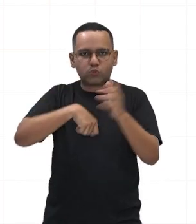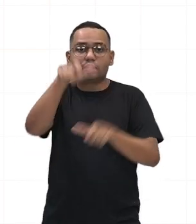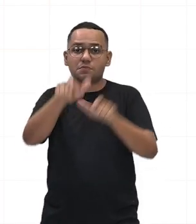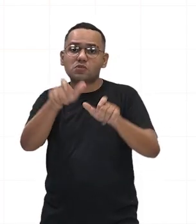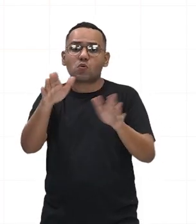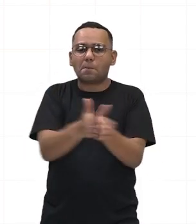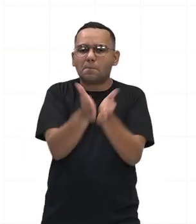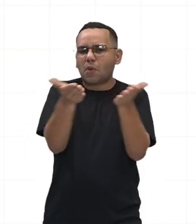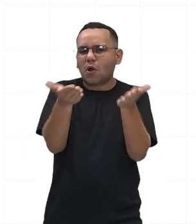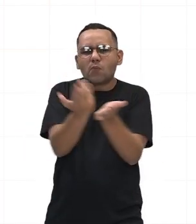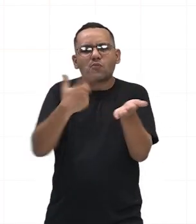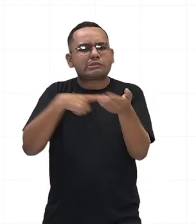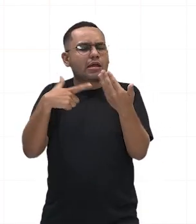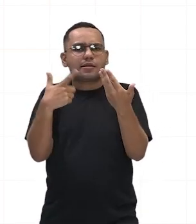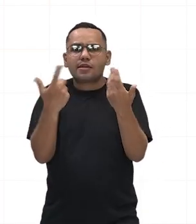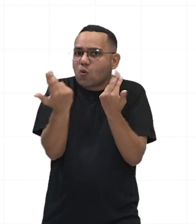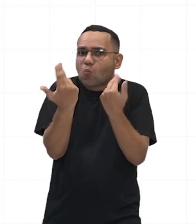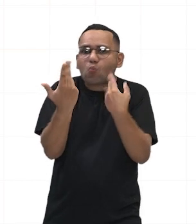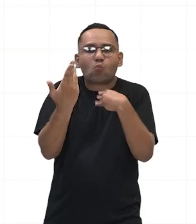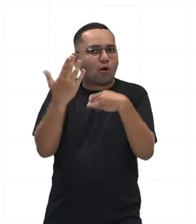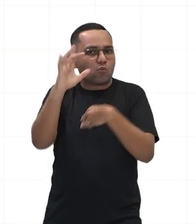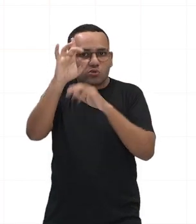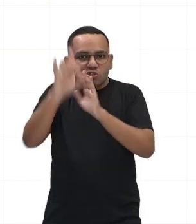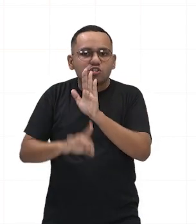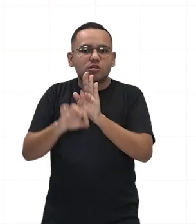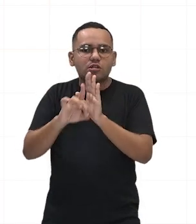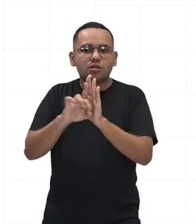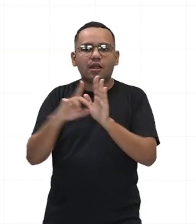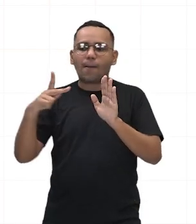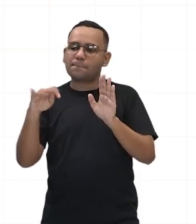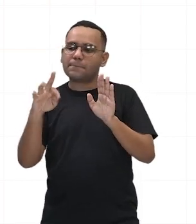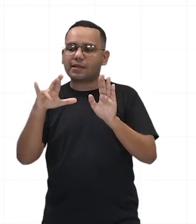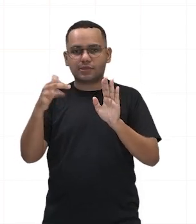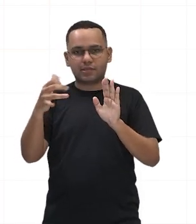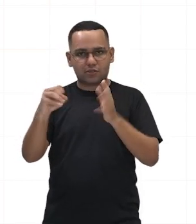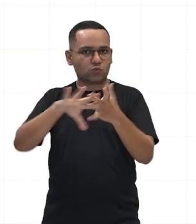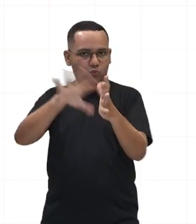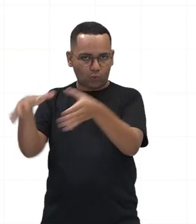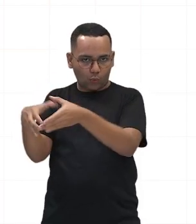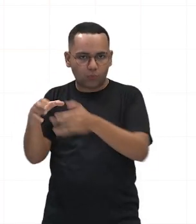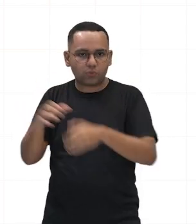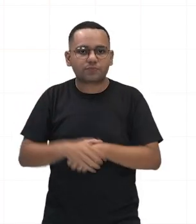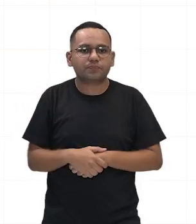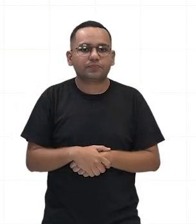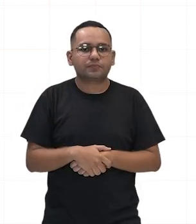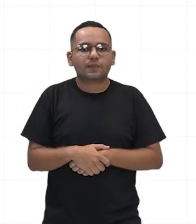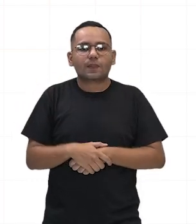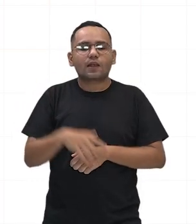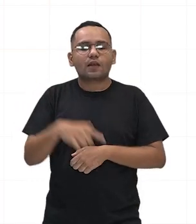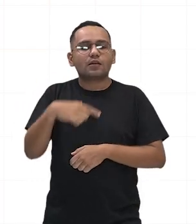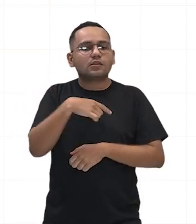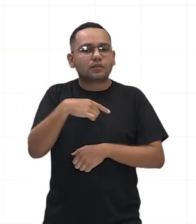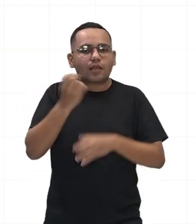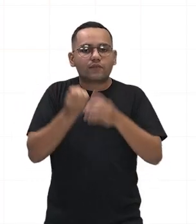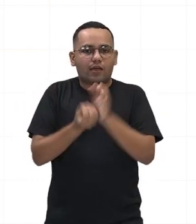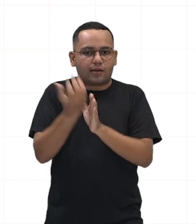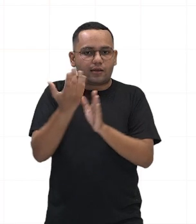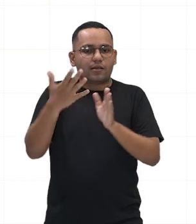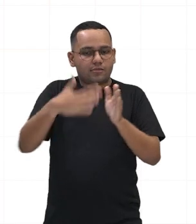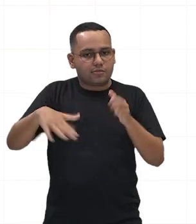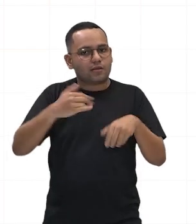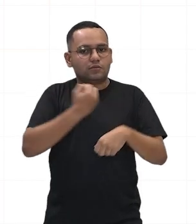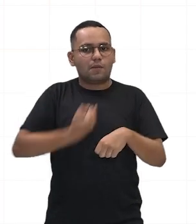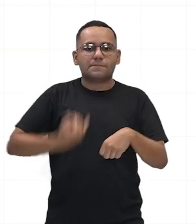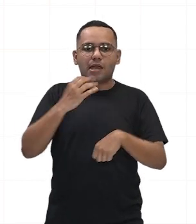patrícios e a formação do grande império romano através das conquistas